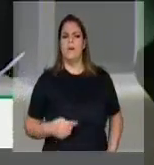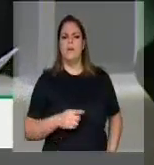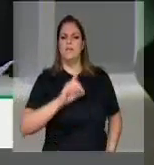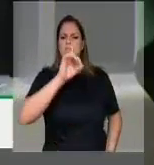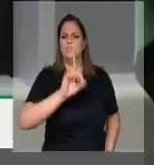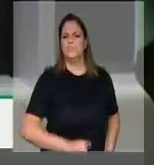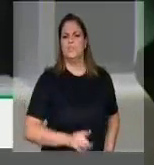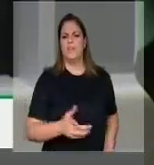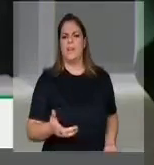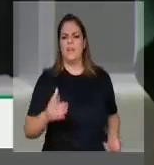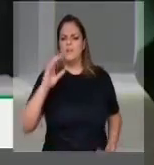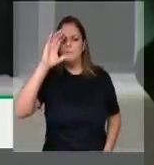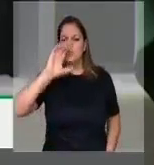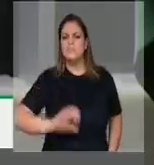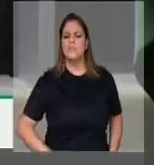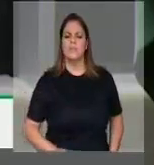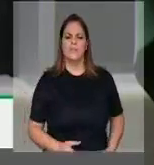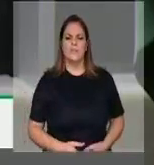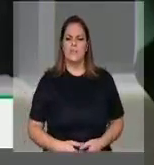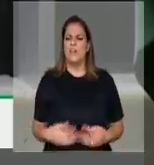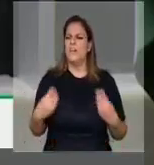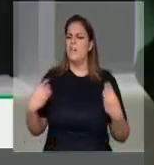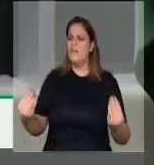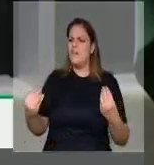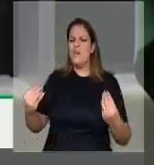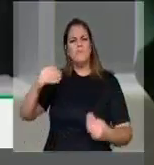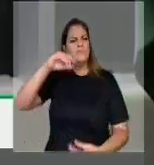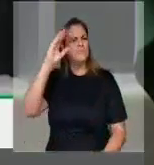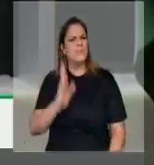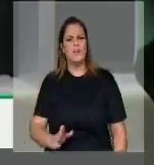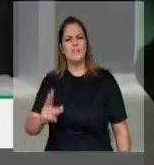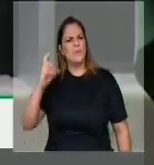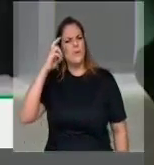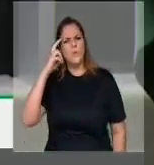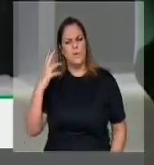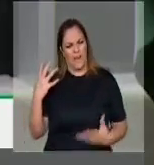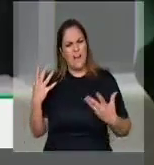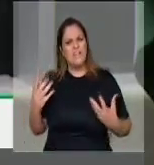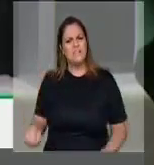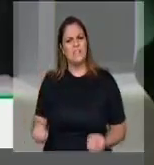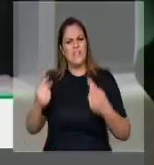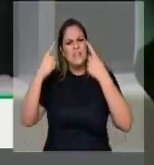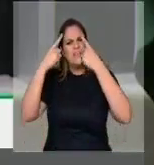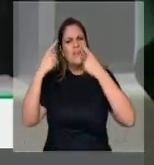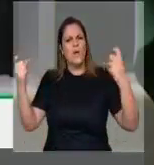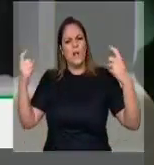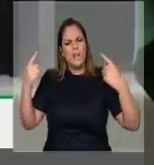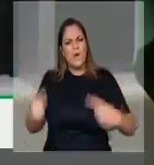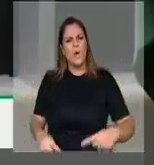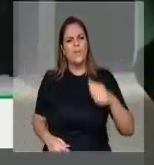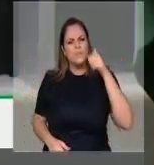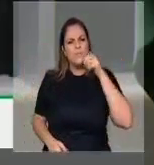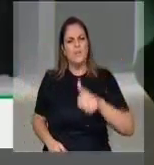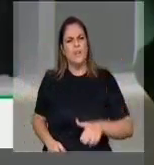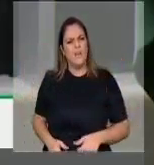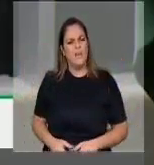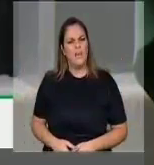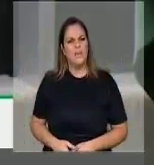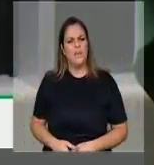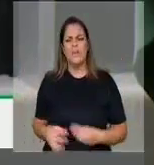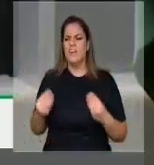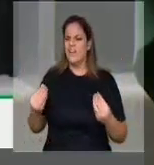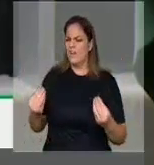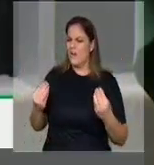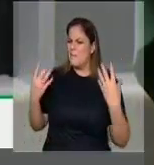direitos cidadãs. Que cultura é essa que aceita a violência institucionalizada contra as mulheres e que aceita